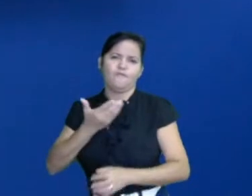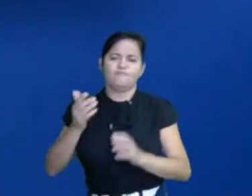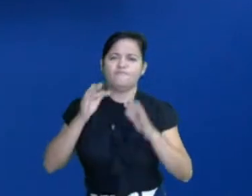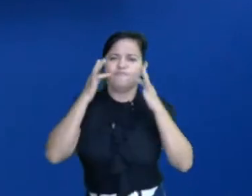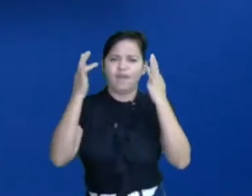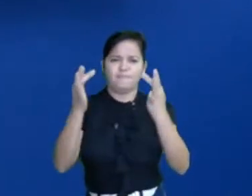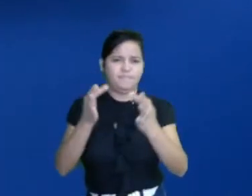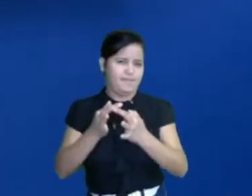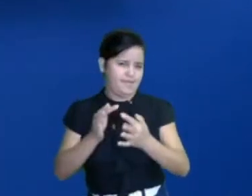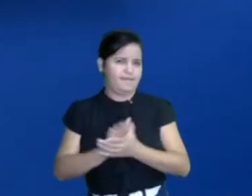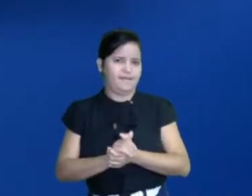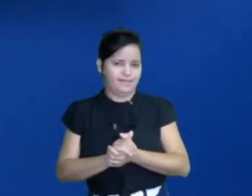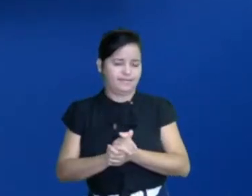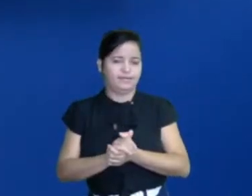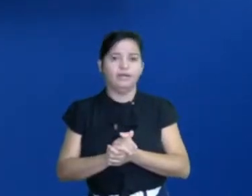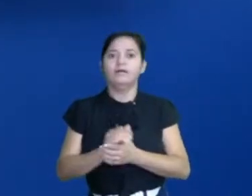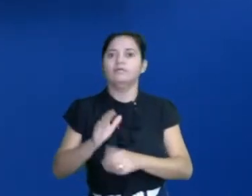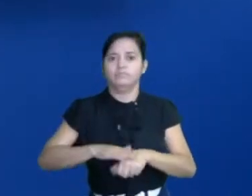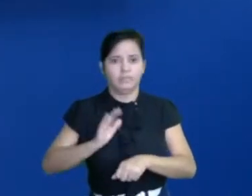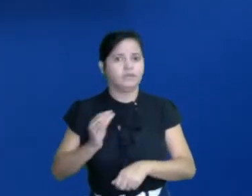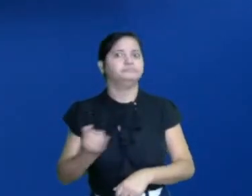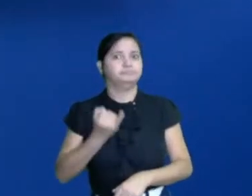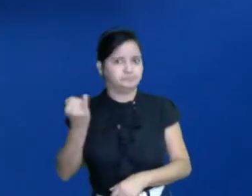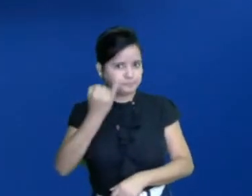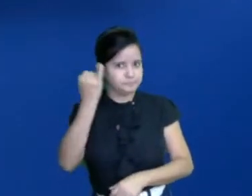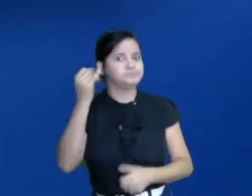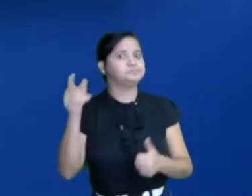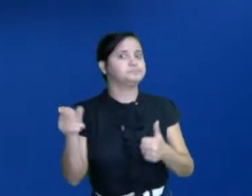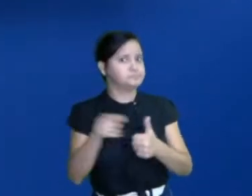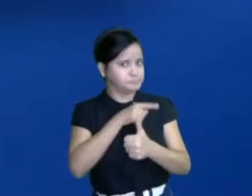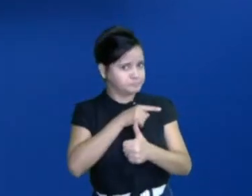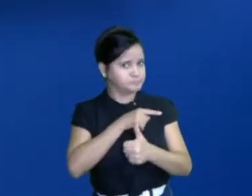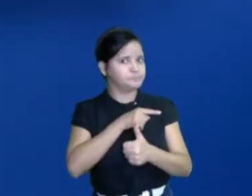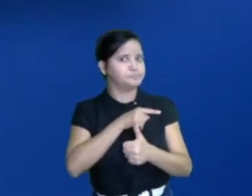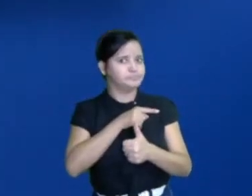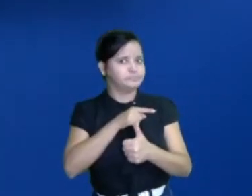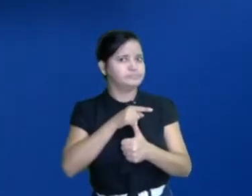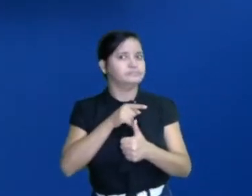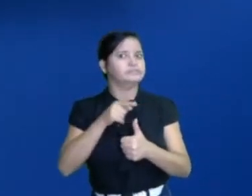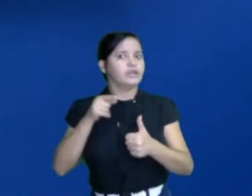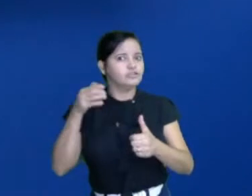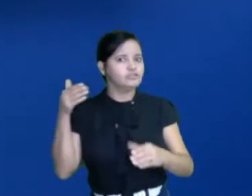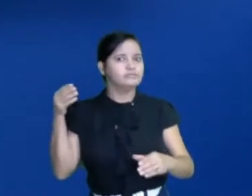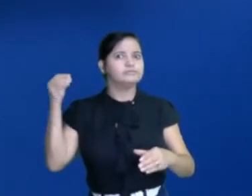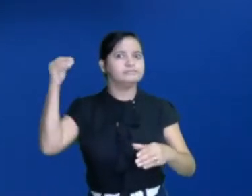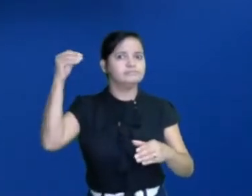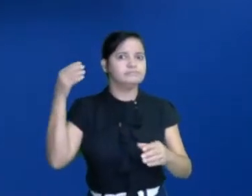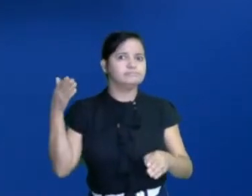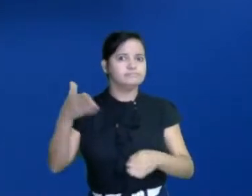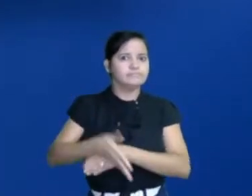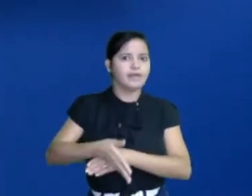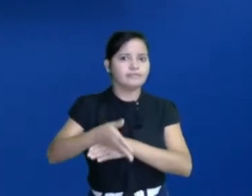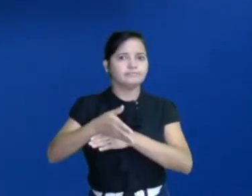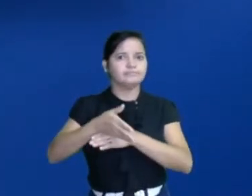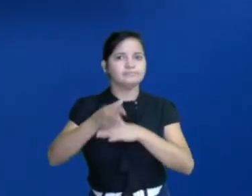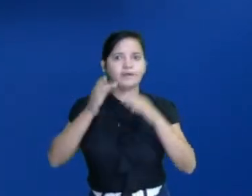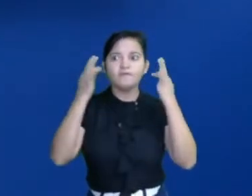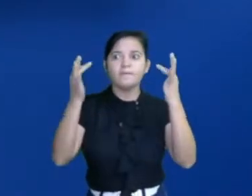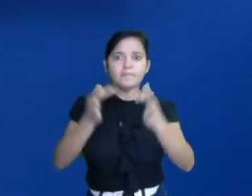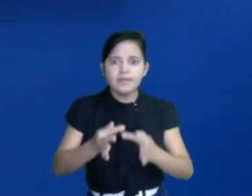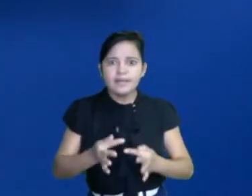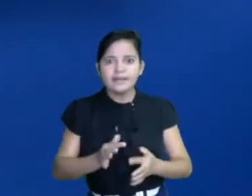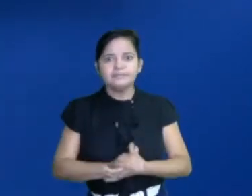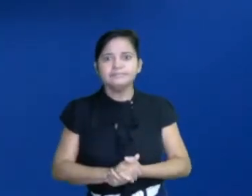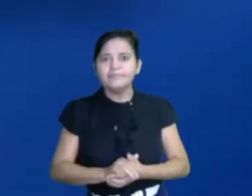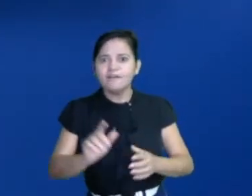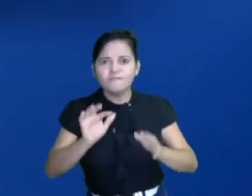Mas o mais importante e o primeiro que a gente é inserido assim que nasce, se chama